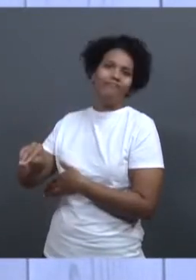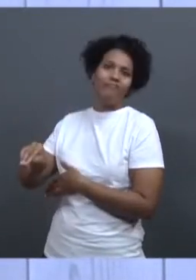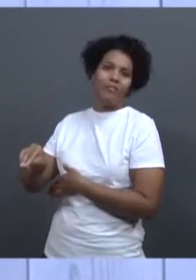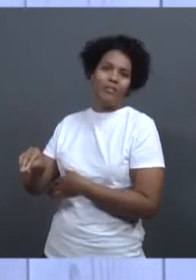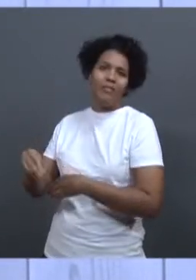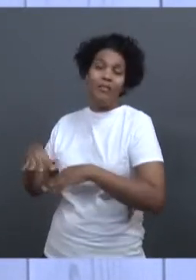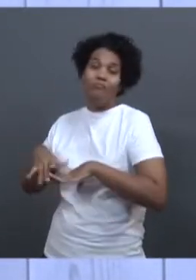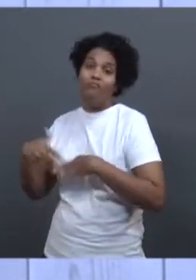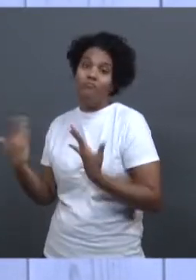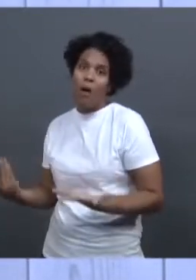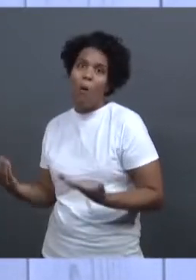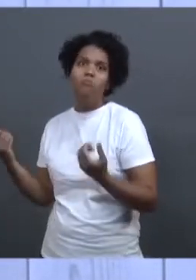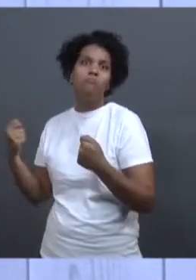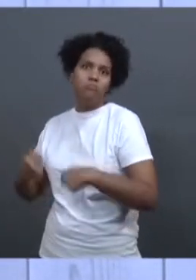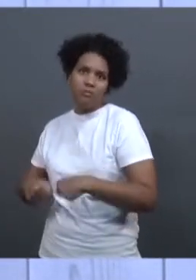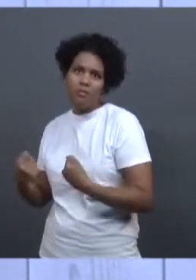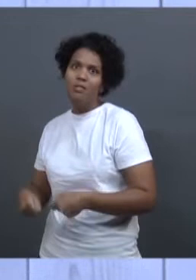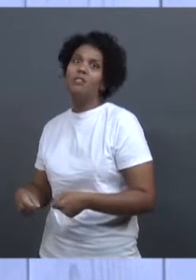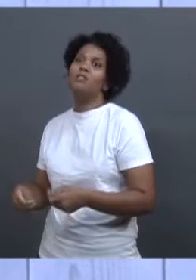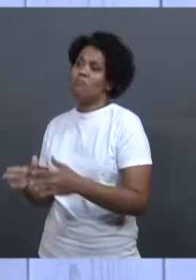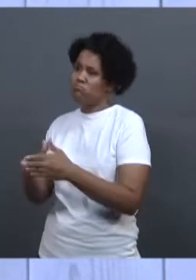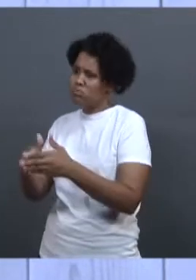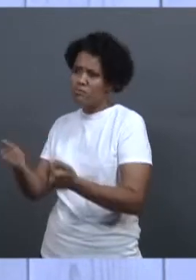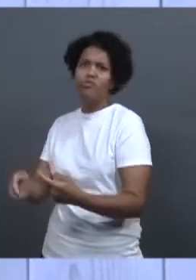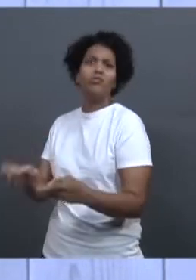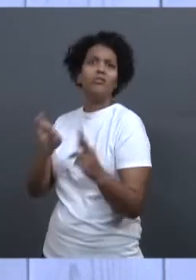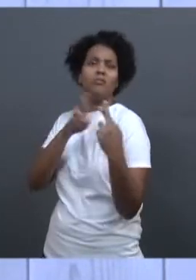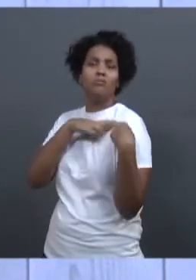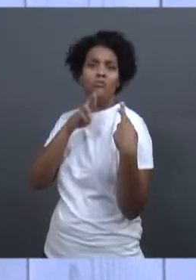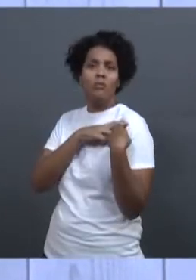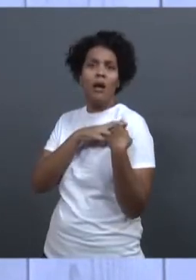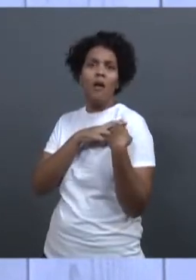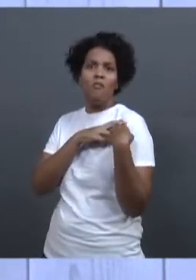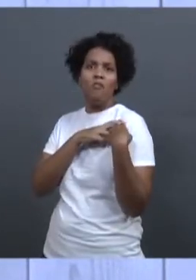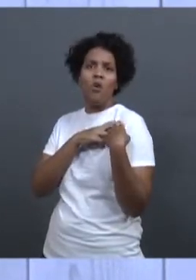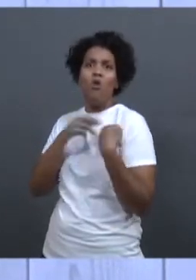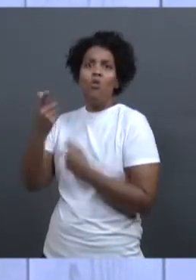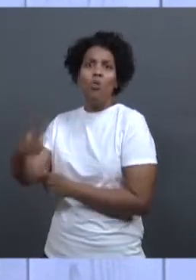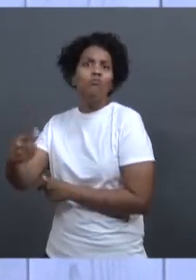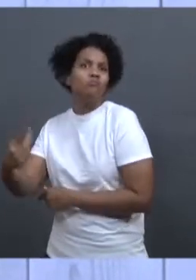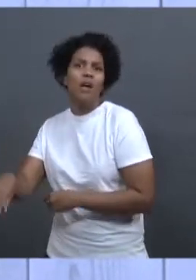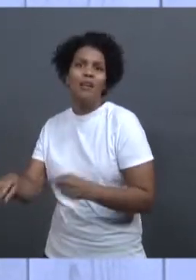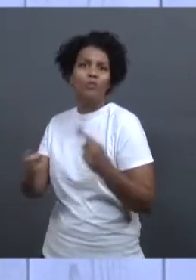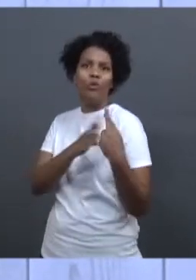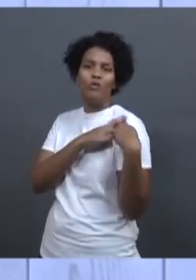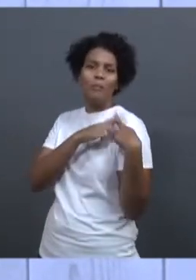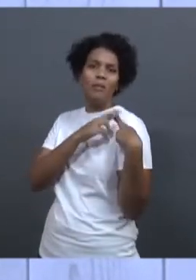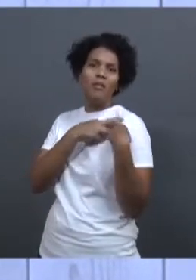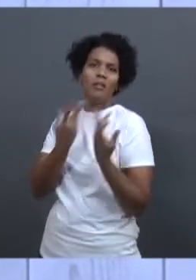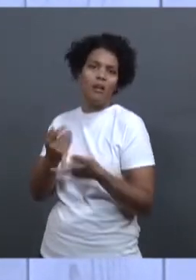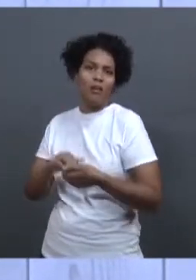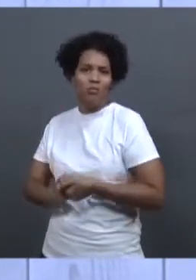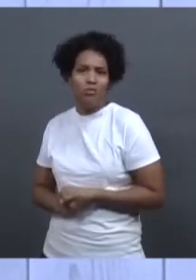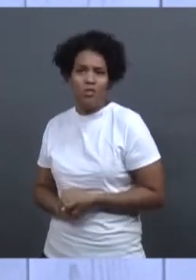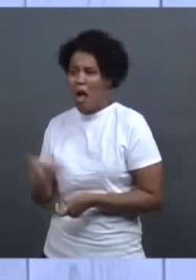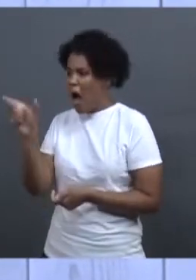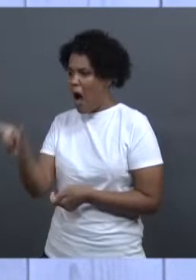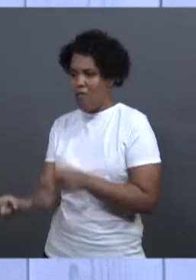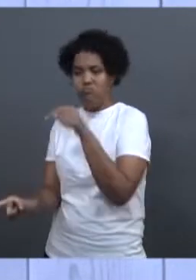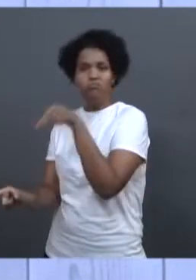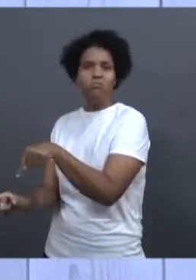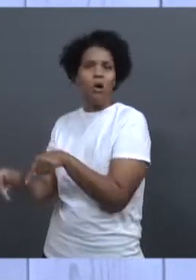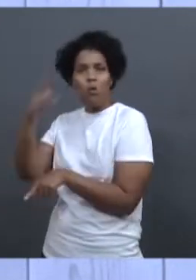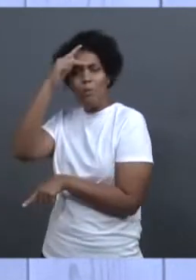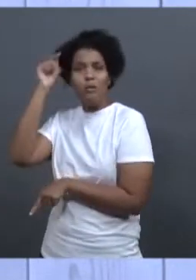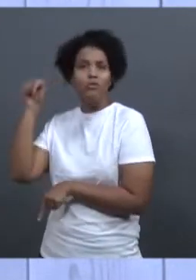que se apurar a responsabilidade sobre isso, porque houve irresponsabilidade de alguém que, mesmo